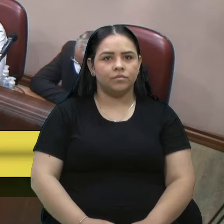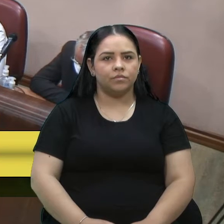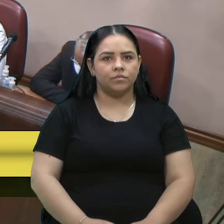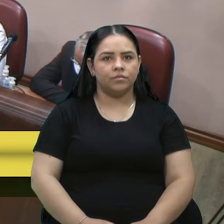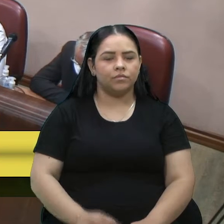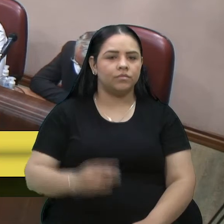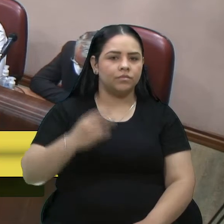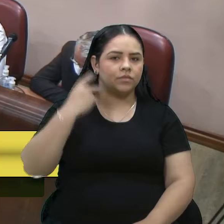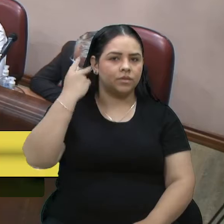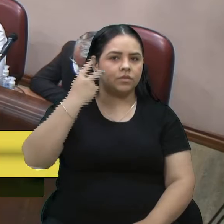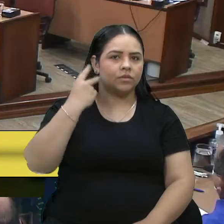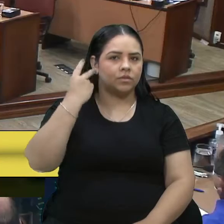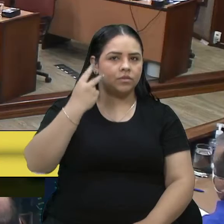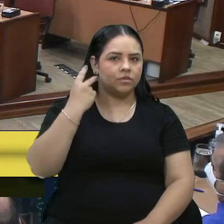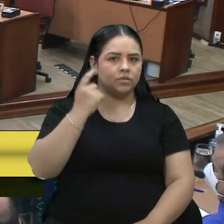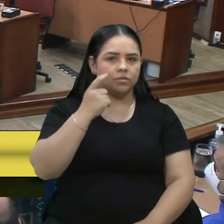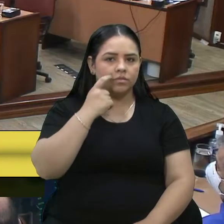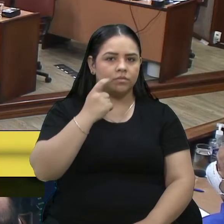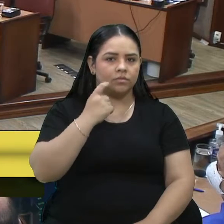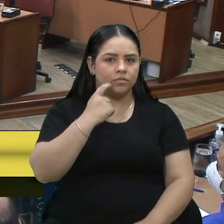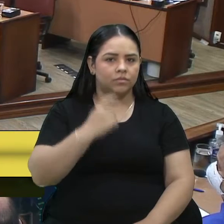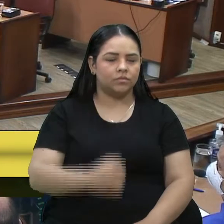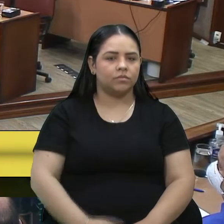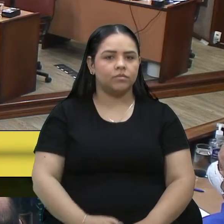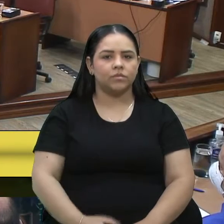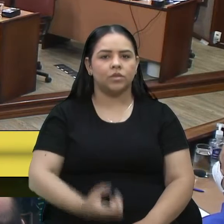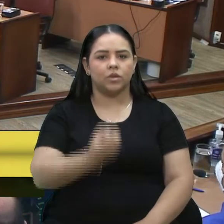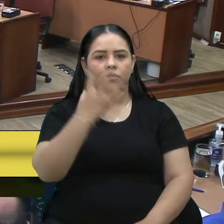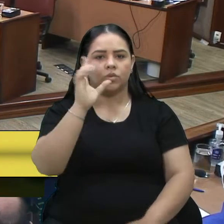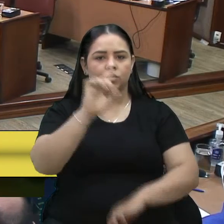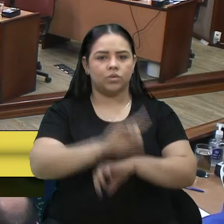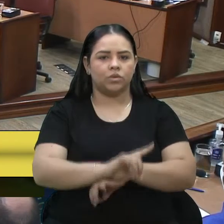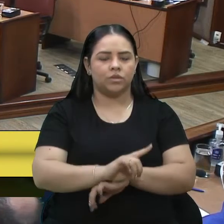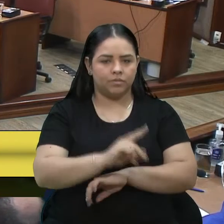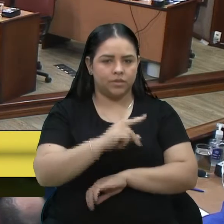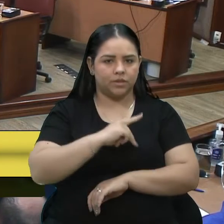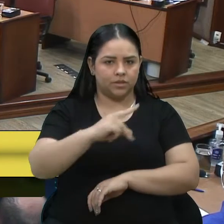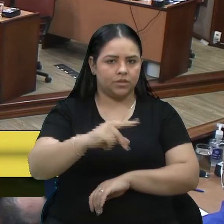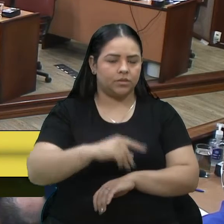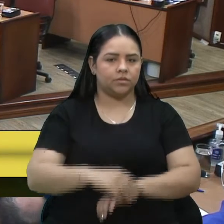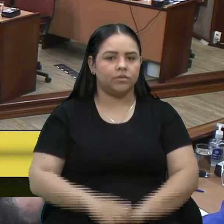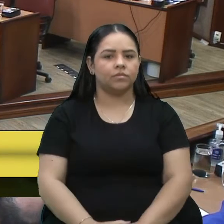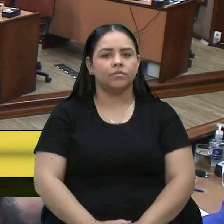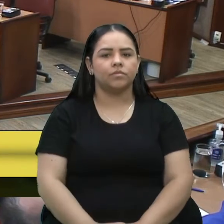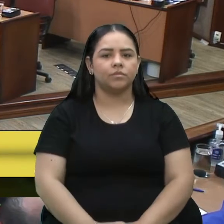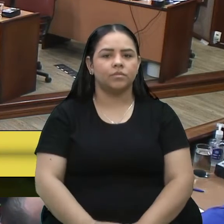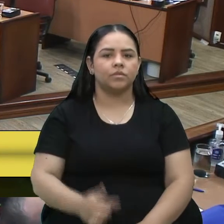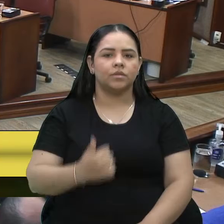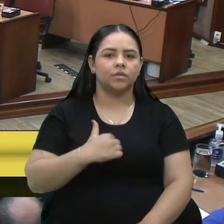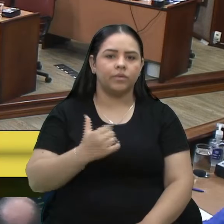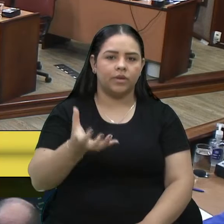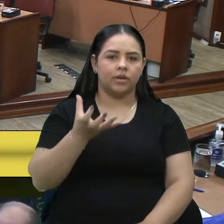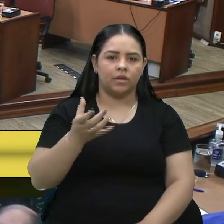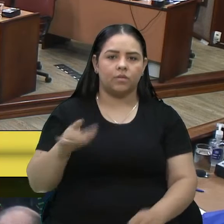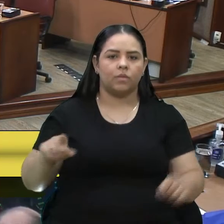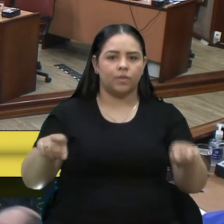Vereador Moleque, com a palavra. Bom dia, senhor presidente. Eu quero também